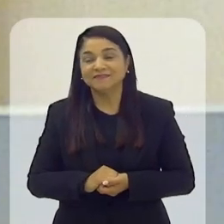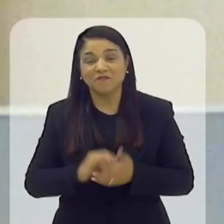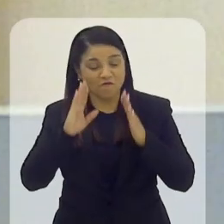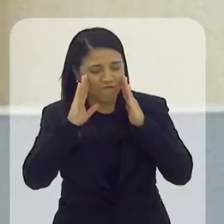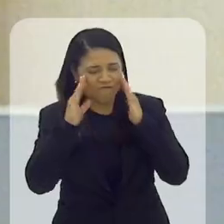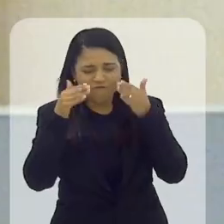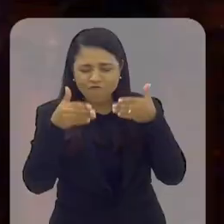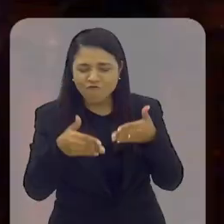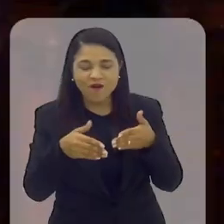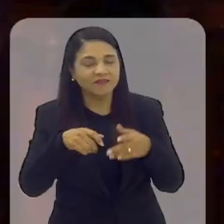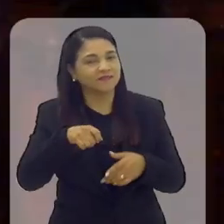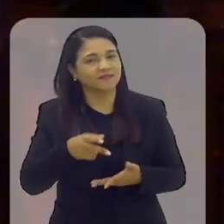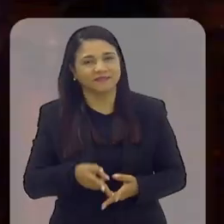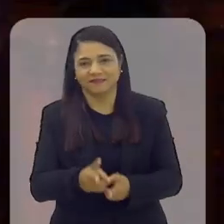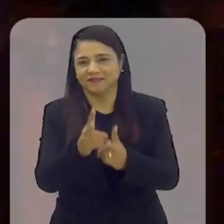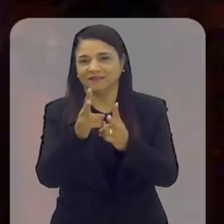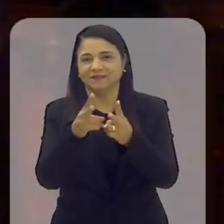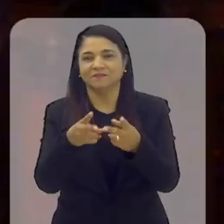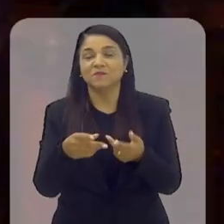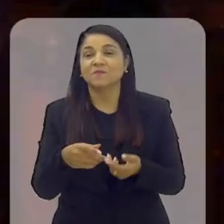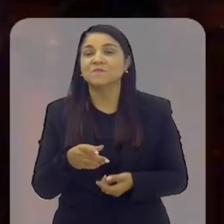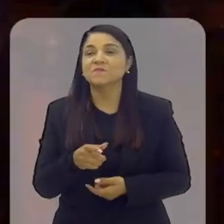Sempre focada. Sempre.